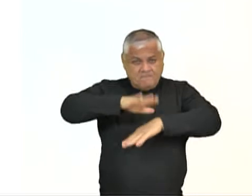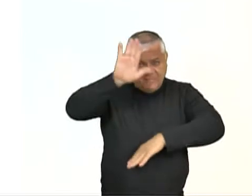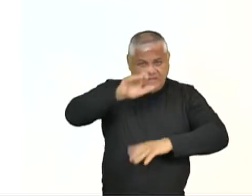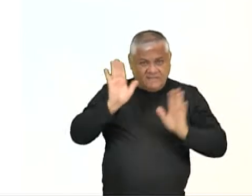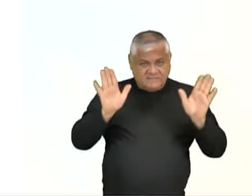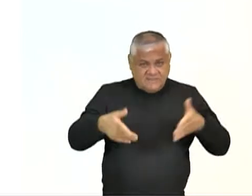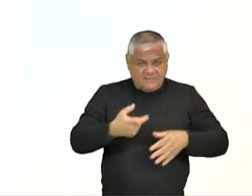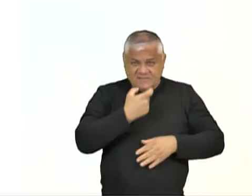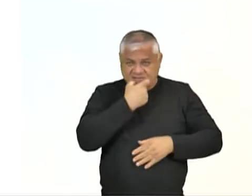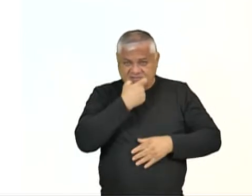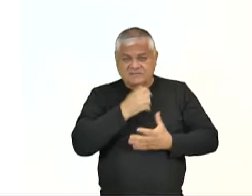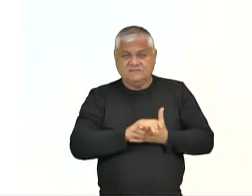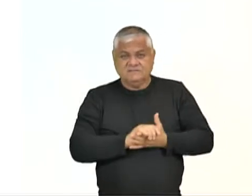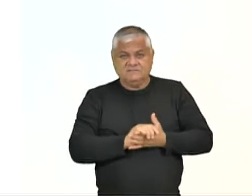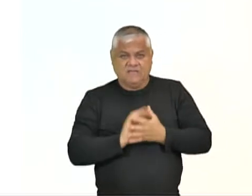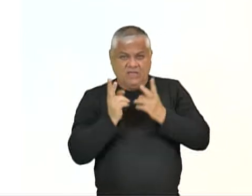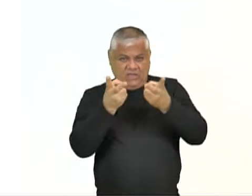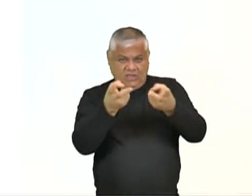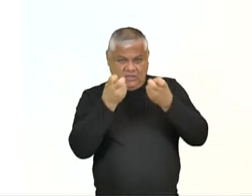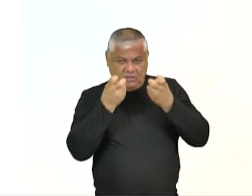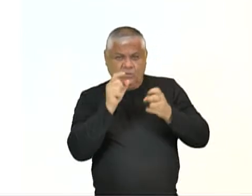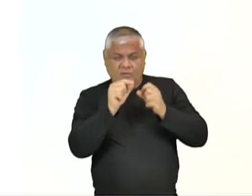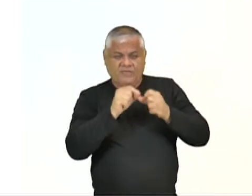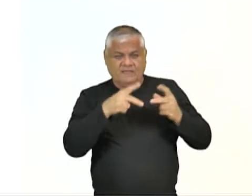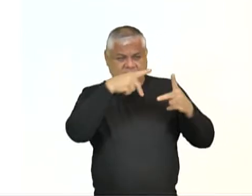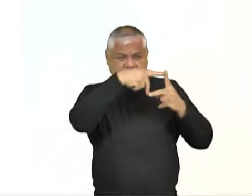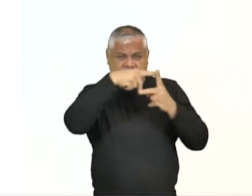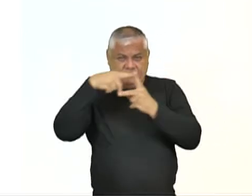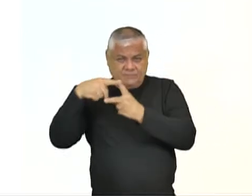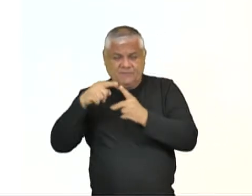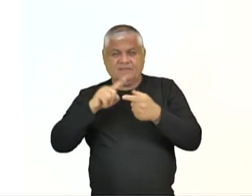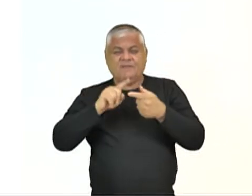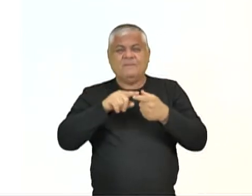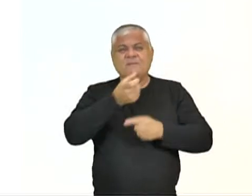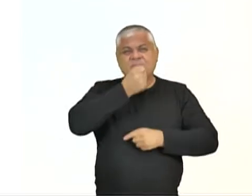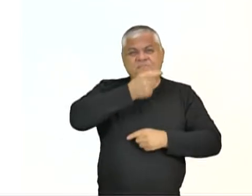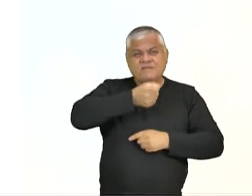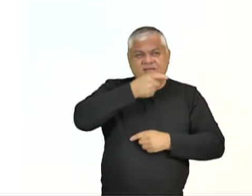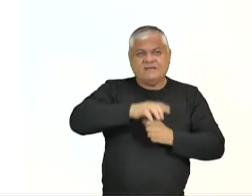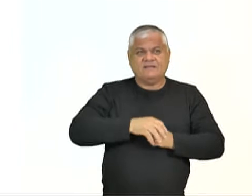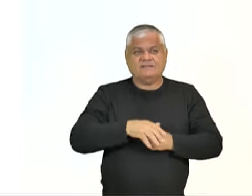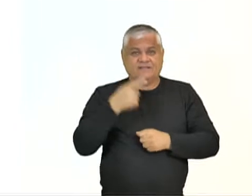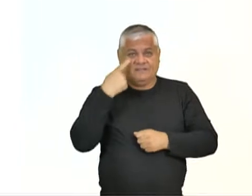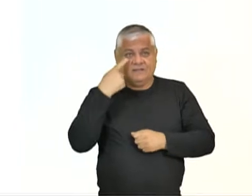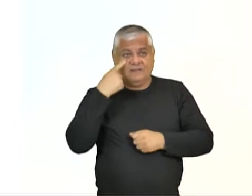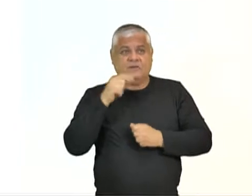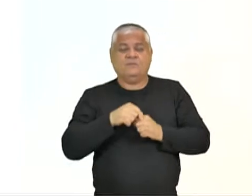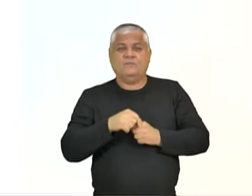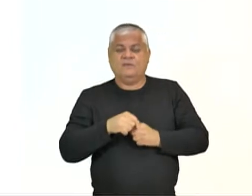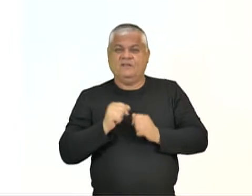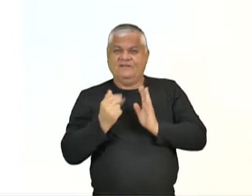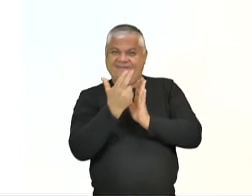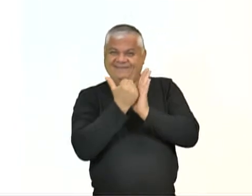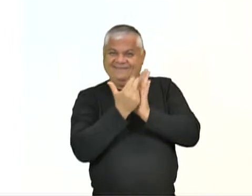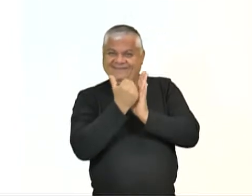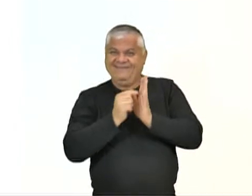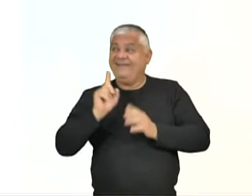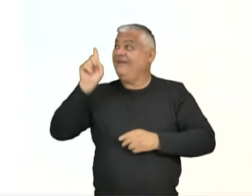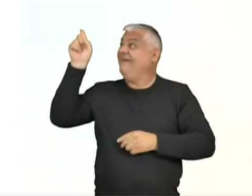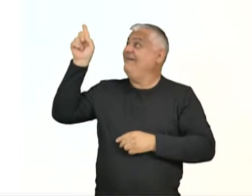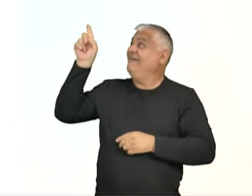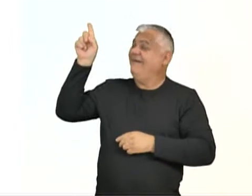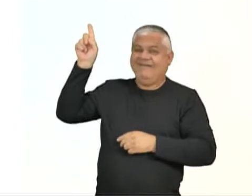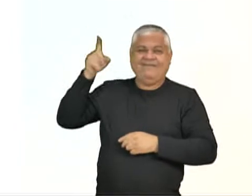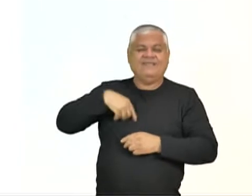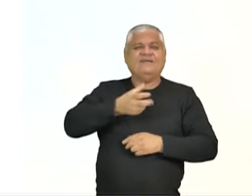inglesa? E você sabe reconhecer o que é tirinha ou charge? Olha aqui, esse gif é de comics, então a gente vai ter